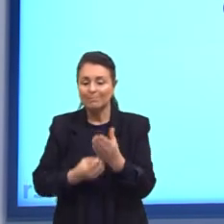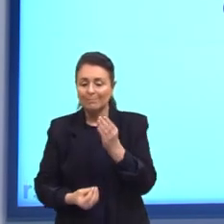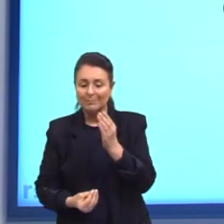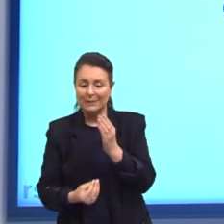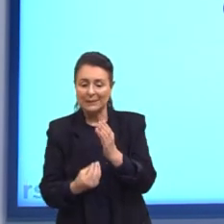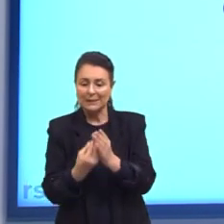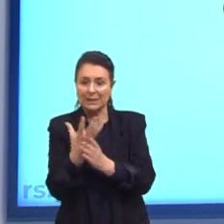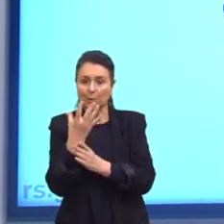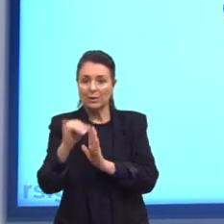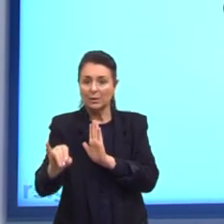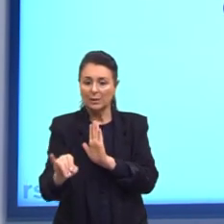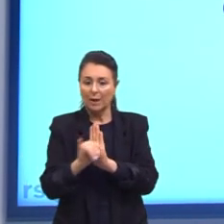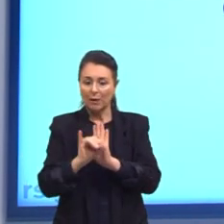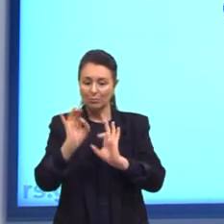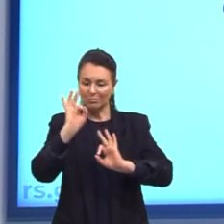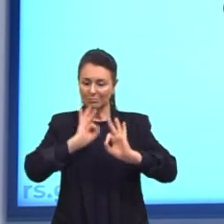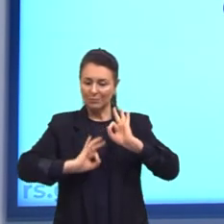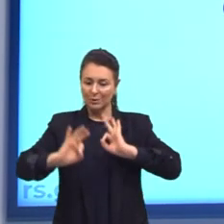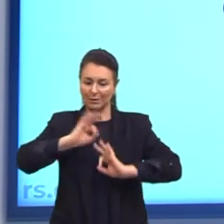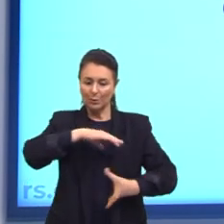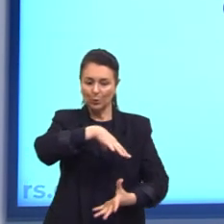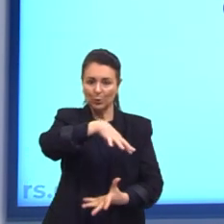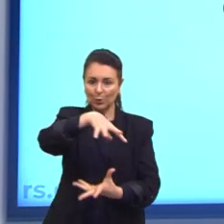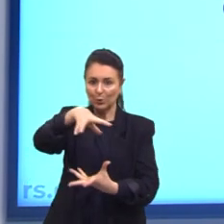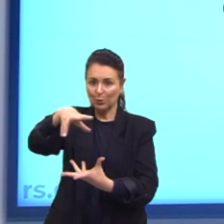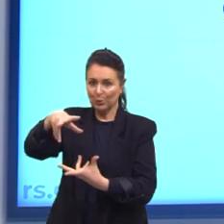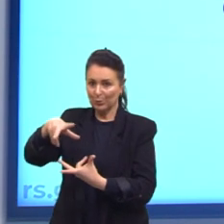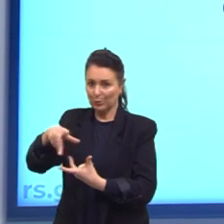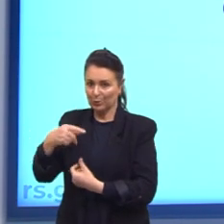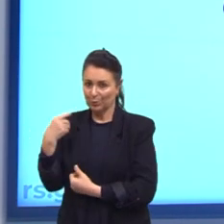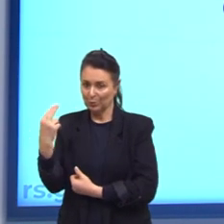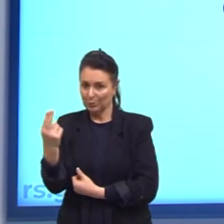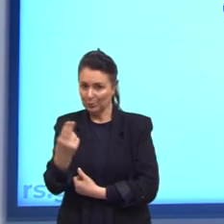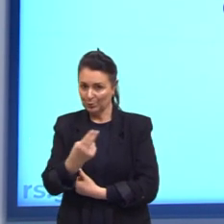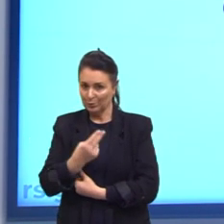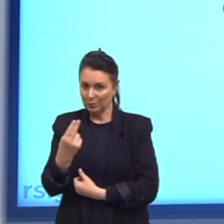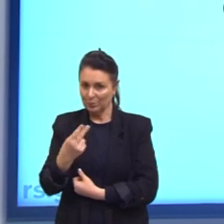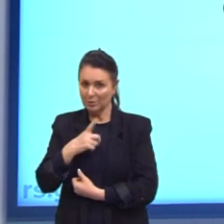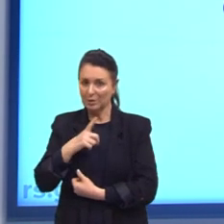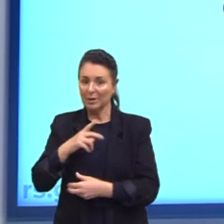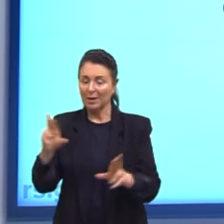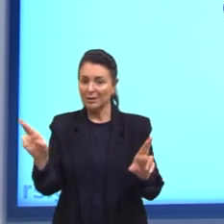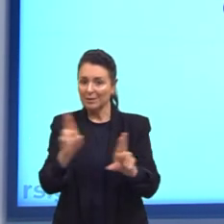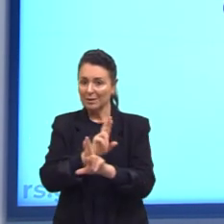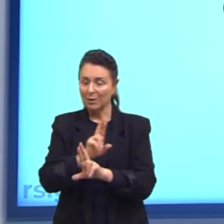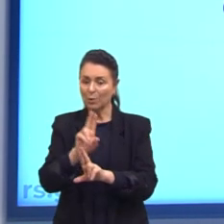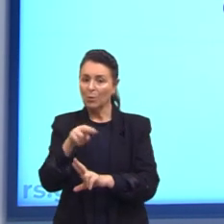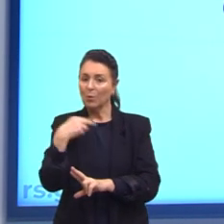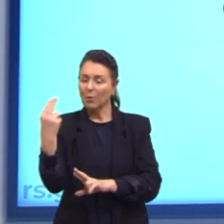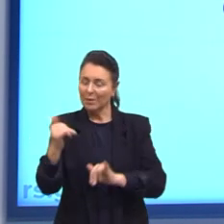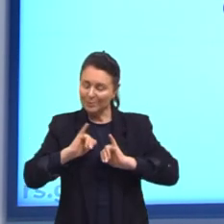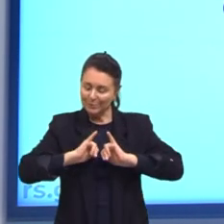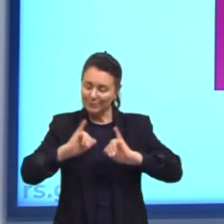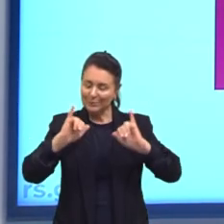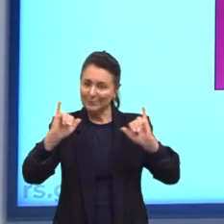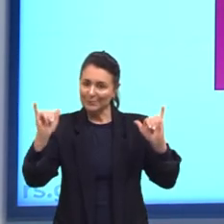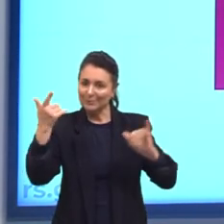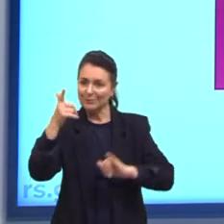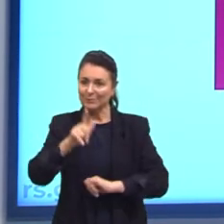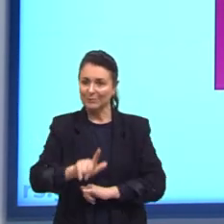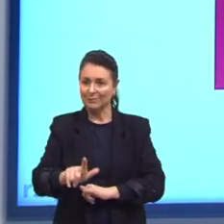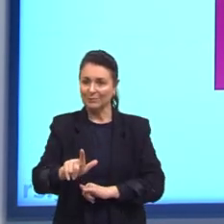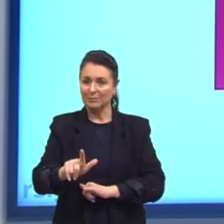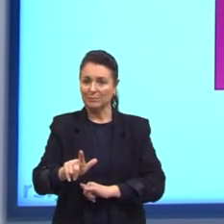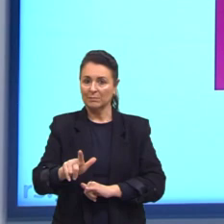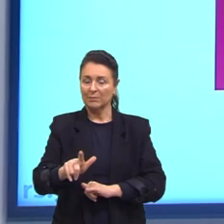identidade e organização do mundo. E a gente vai ter de novo essas relações com as nossas propagandas. E,